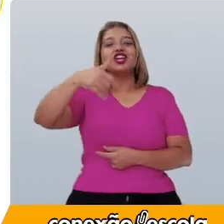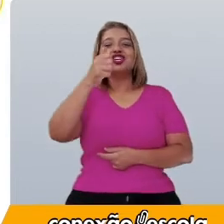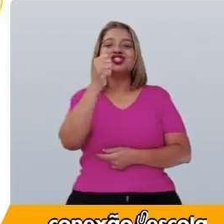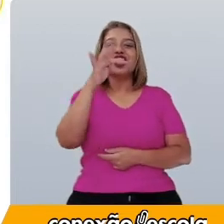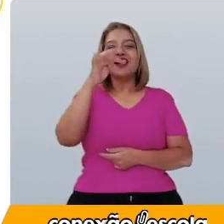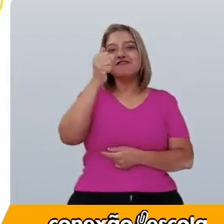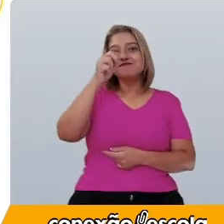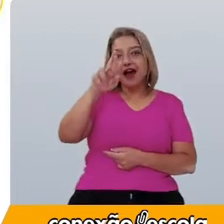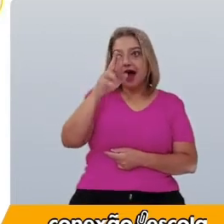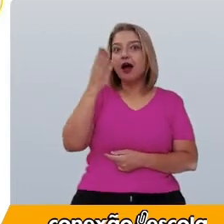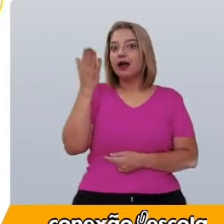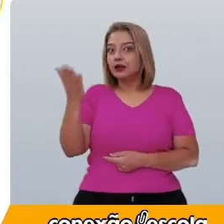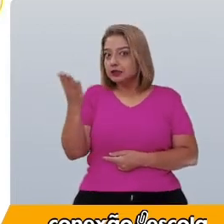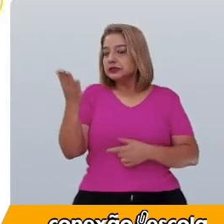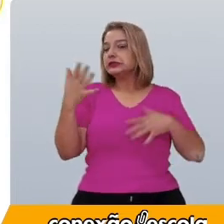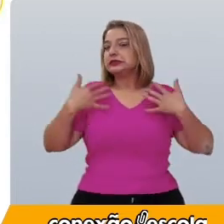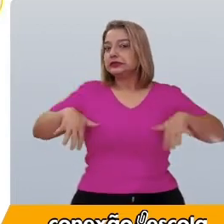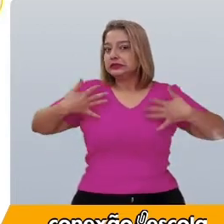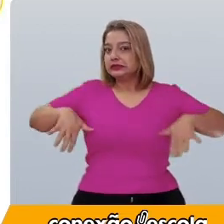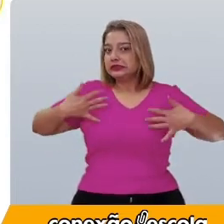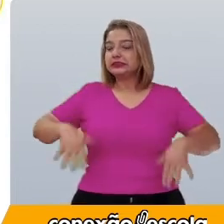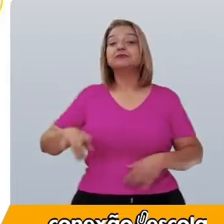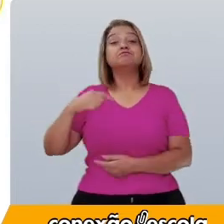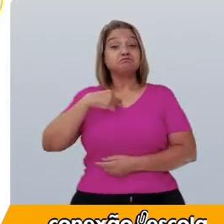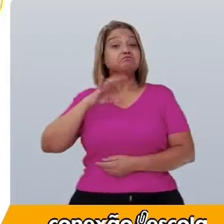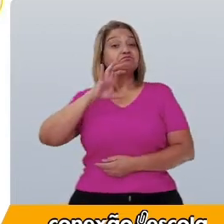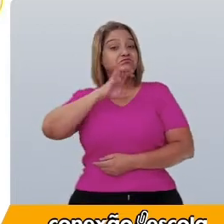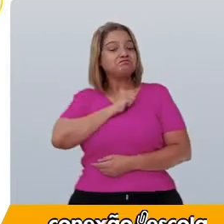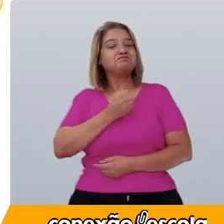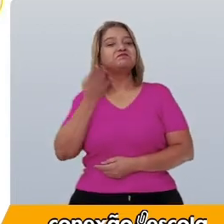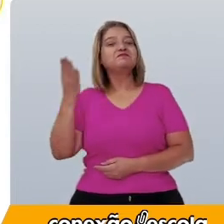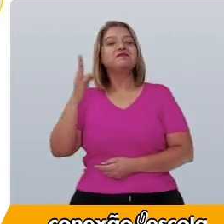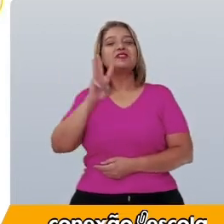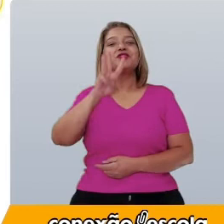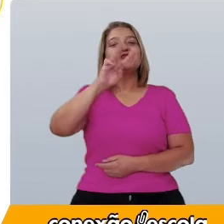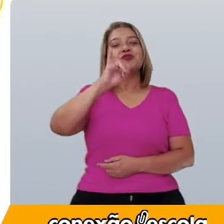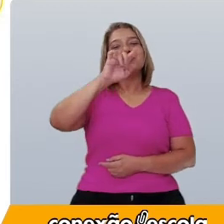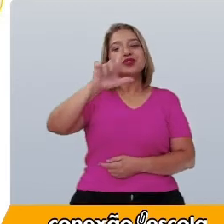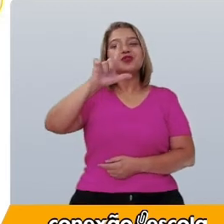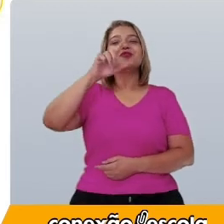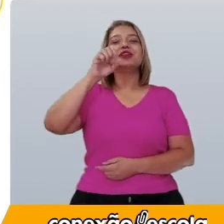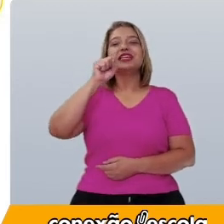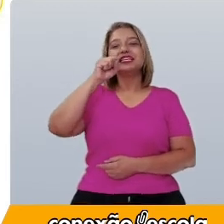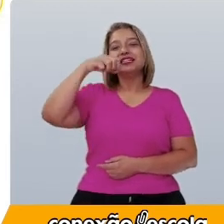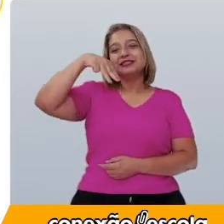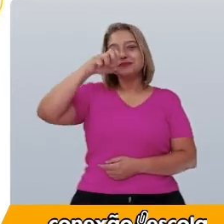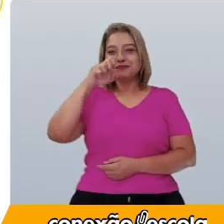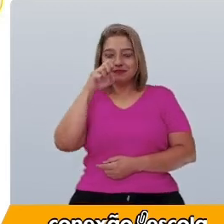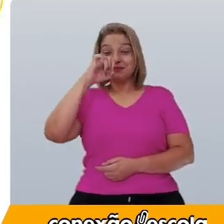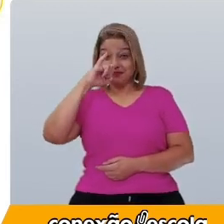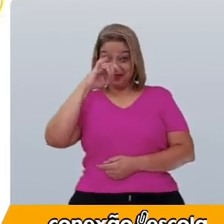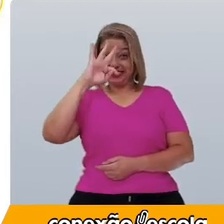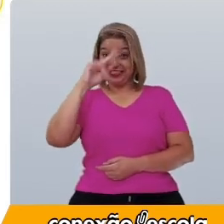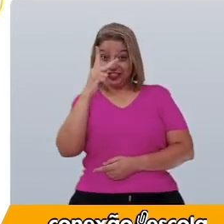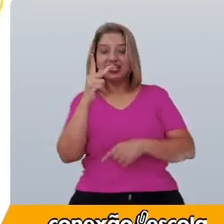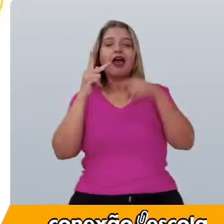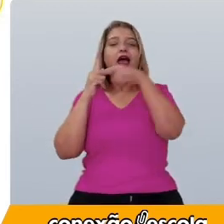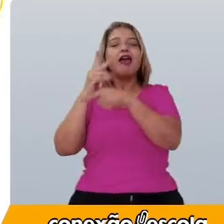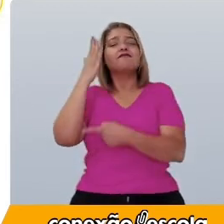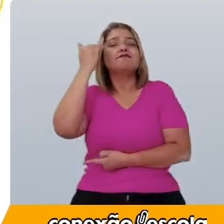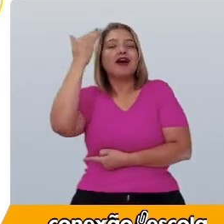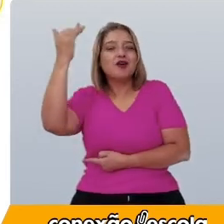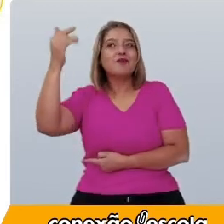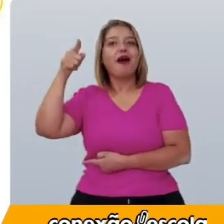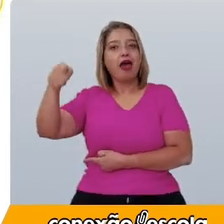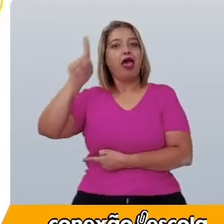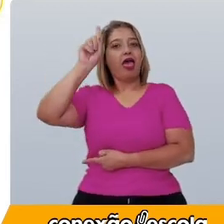Eu adorei o Will Smith como gênio da Lâmpada. Os efeitos especiais